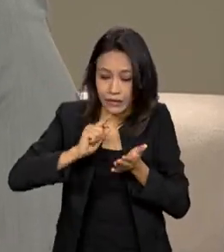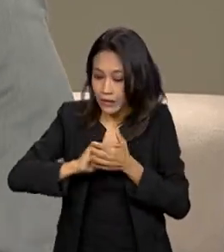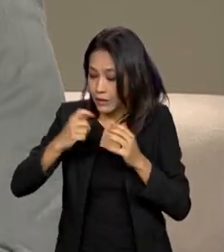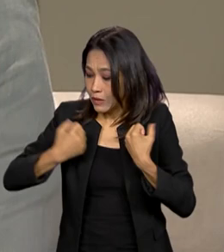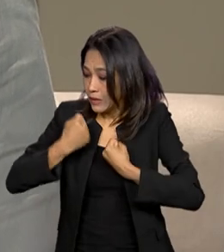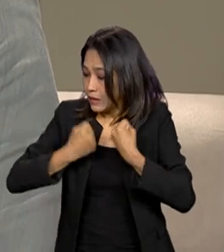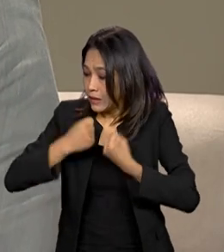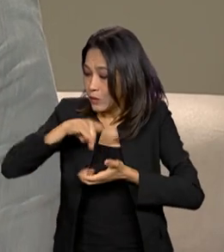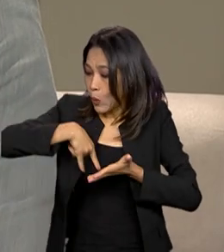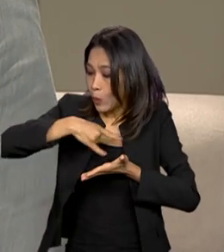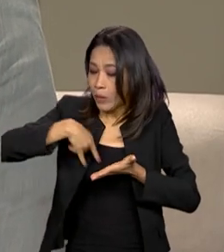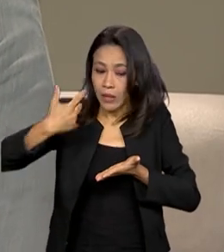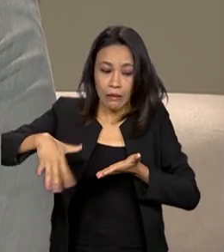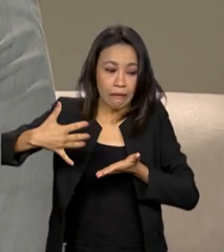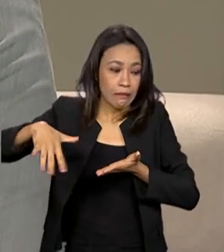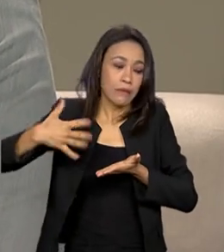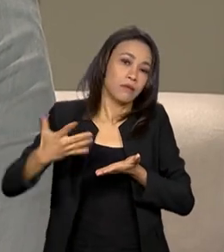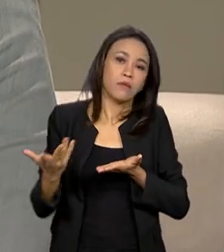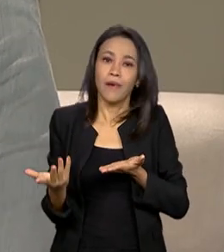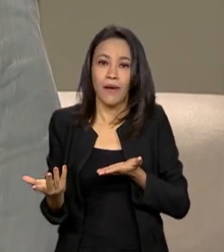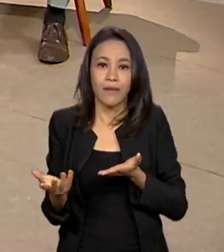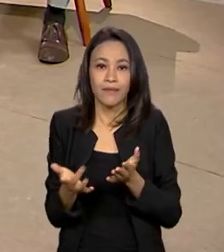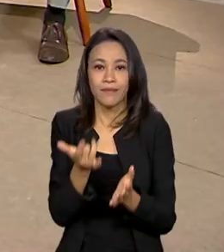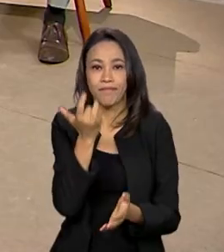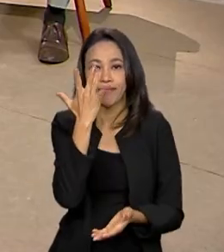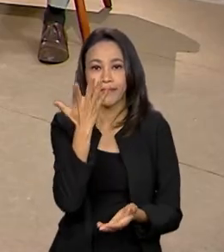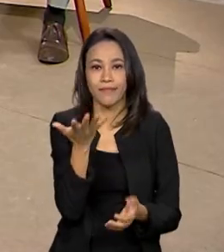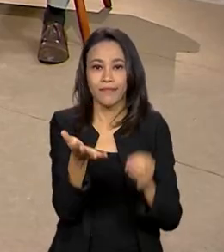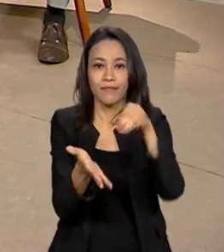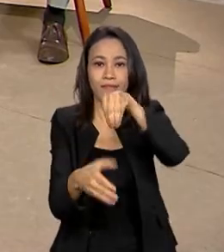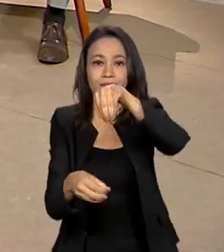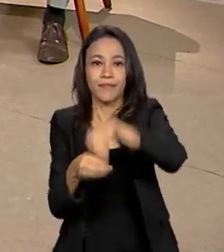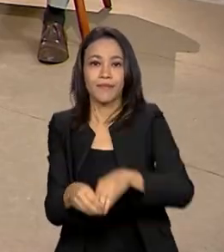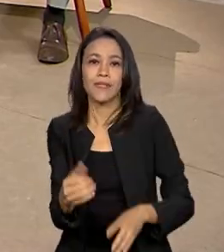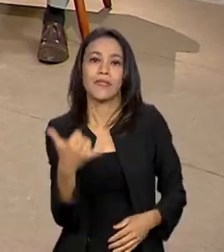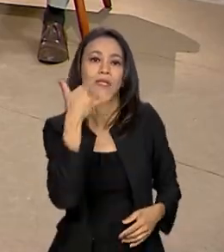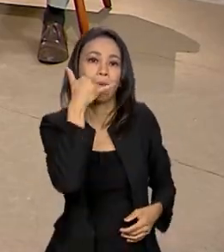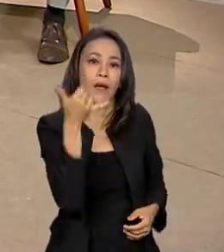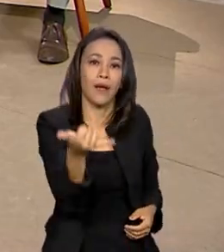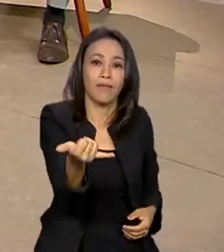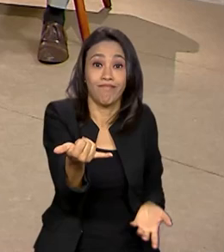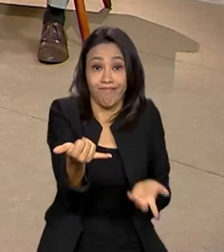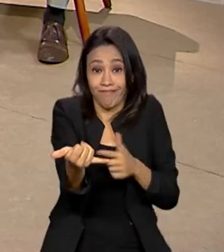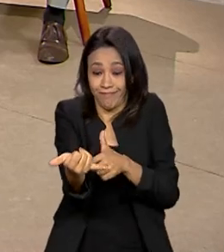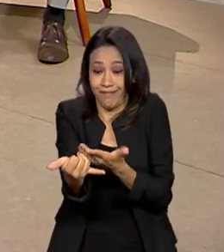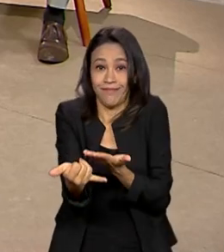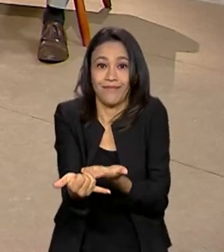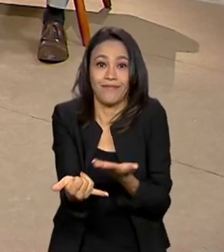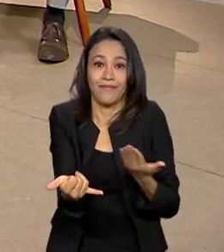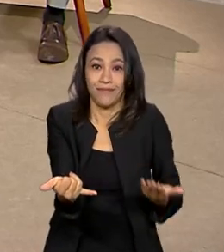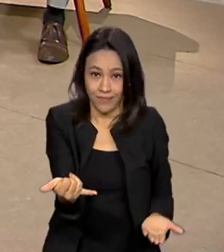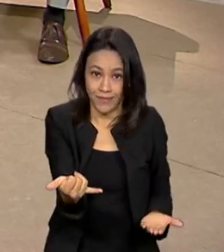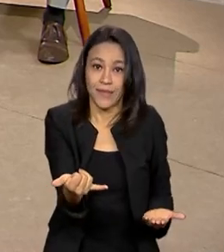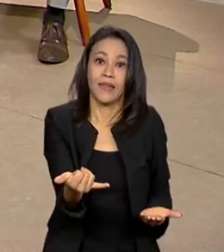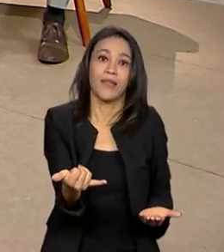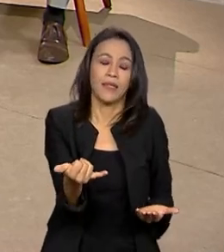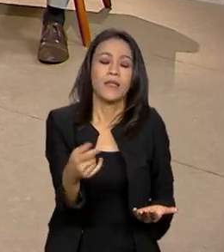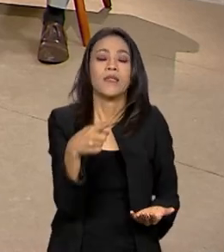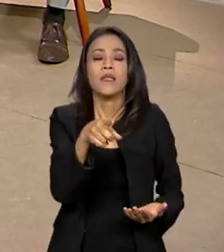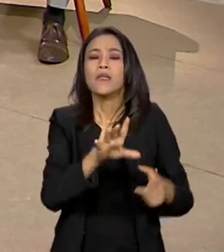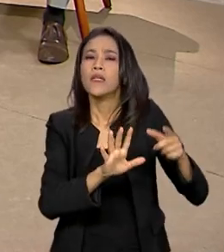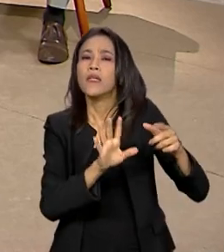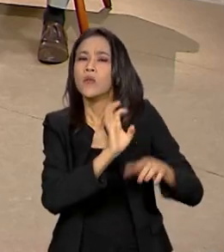A gente tem a segurança de que ele está no nosso celular e a gente pode utilizá-lo e lá você tem alerta. Alguns detrãs estaduais